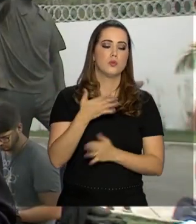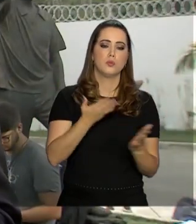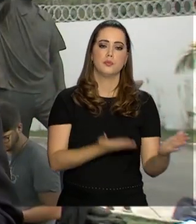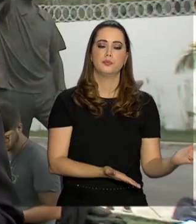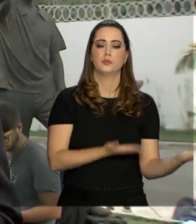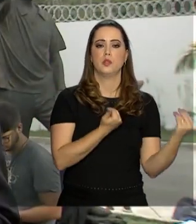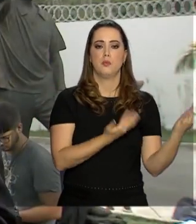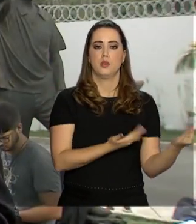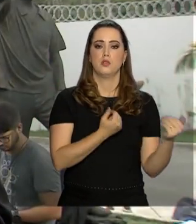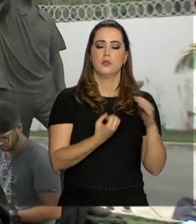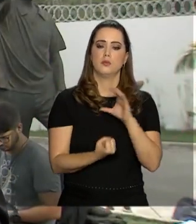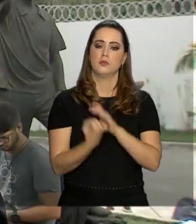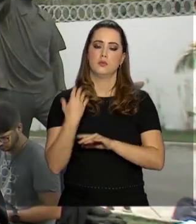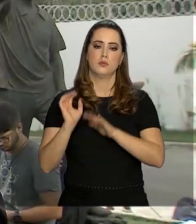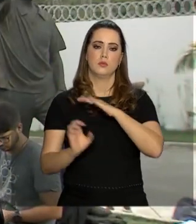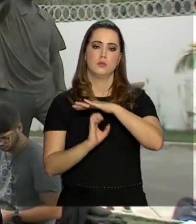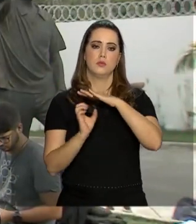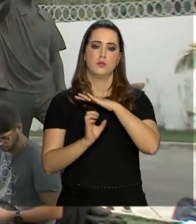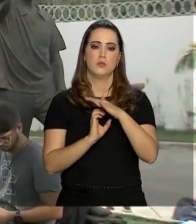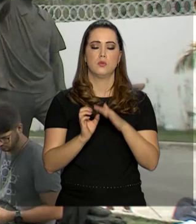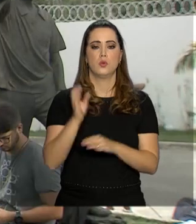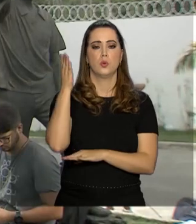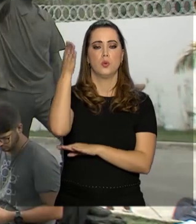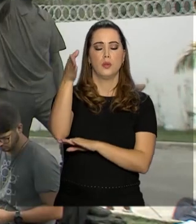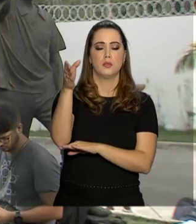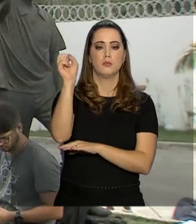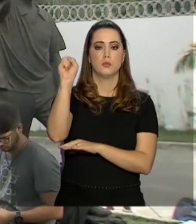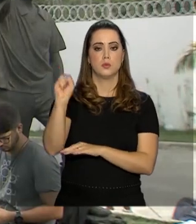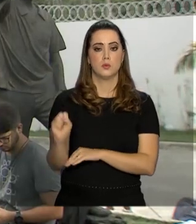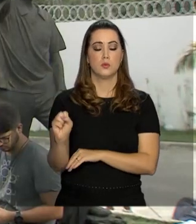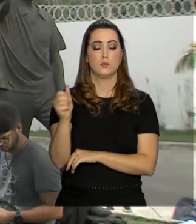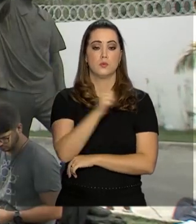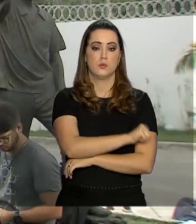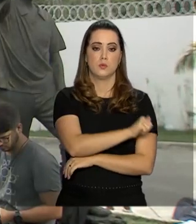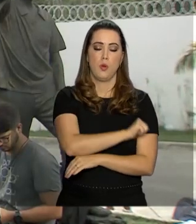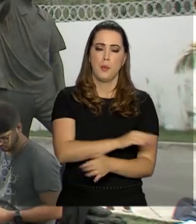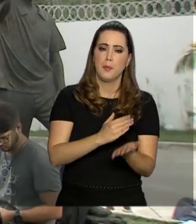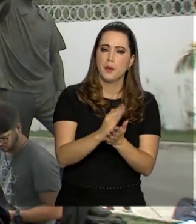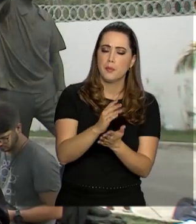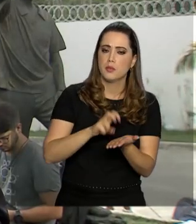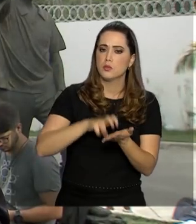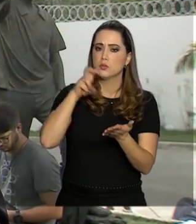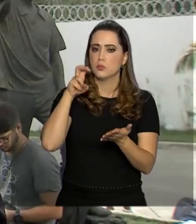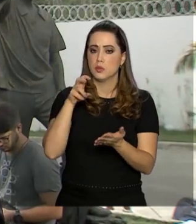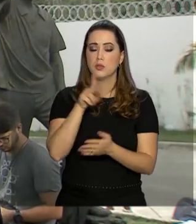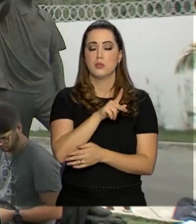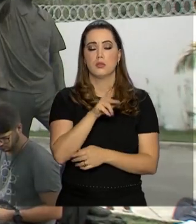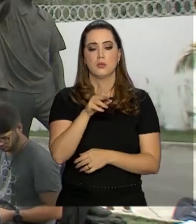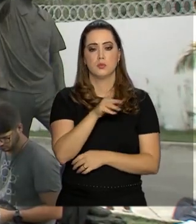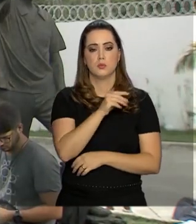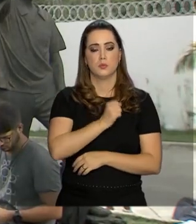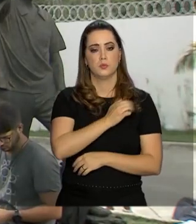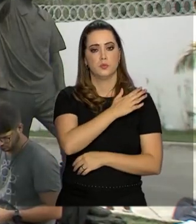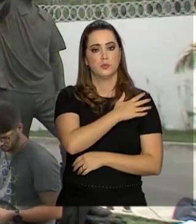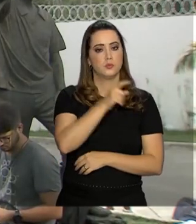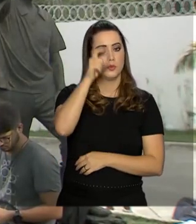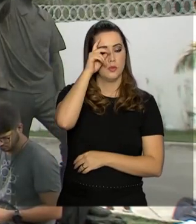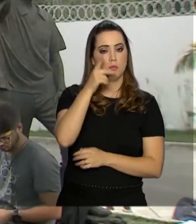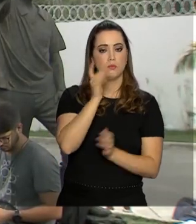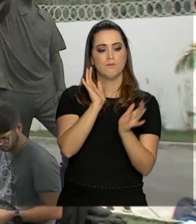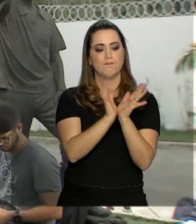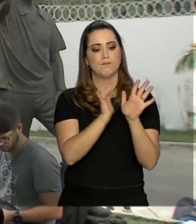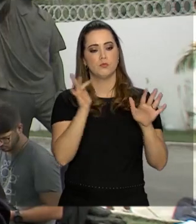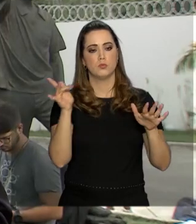jovens empreendedores Num hotel da Zona Sul do Rio de Janeiro Primeiro, logo na parte da manhã, Hamilton Mourão publicou em sua rede